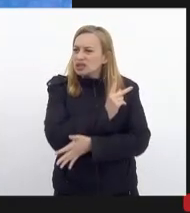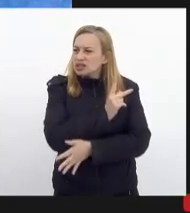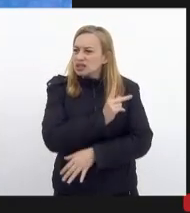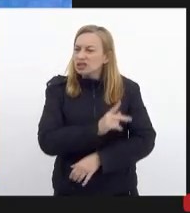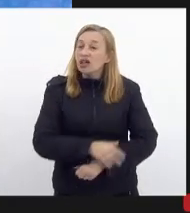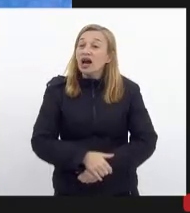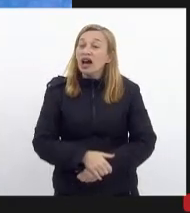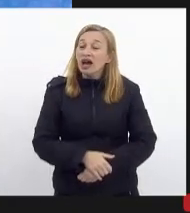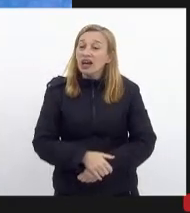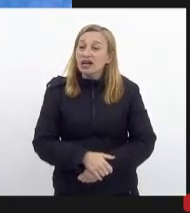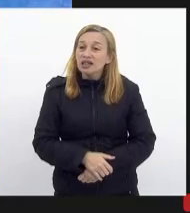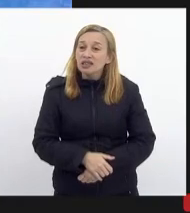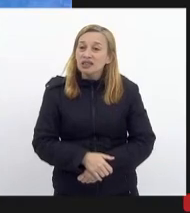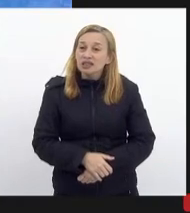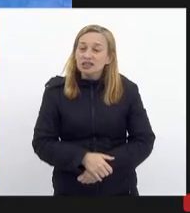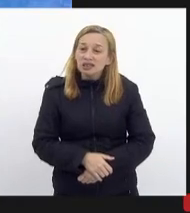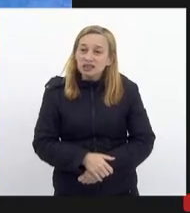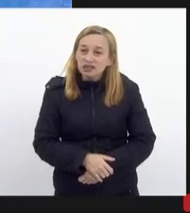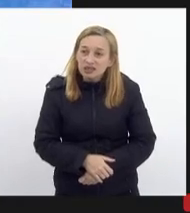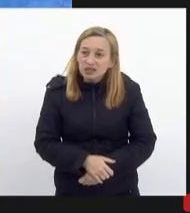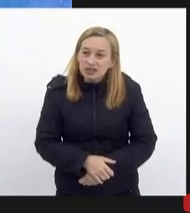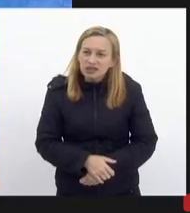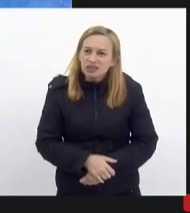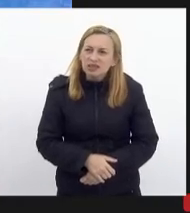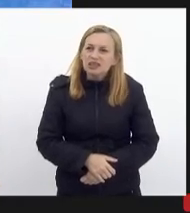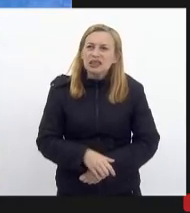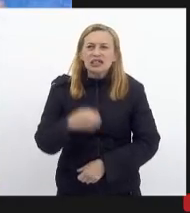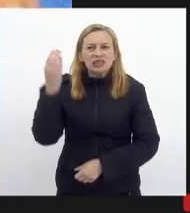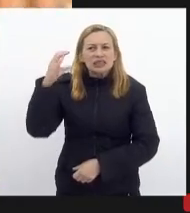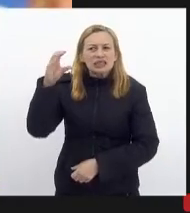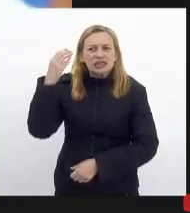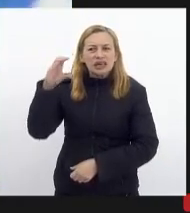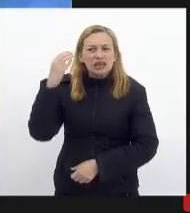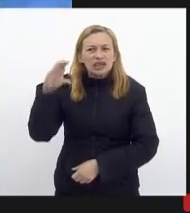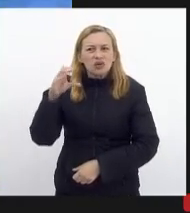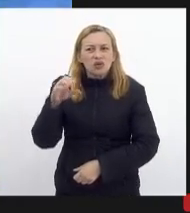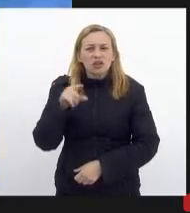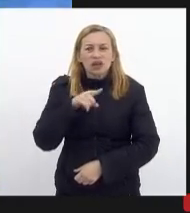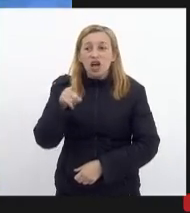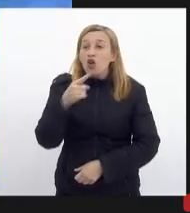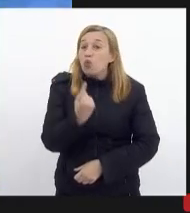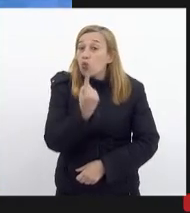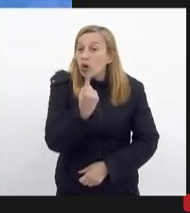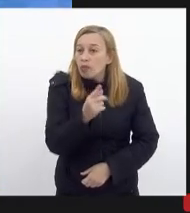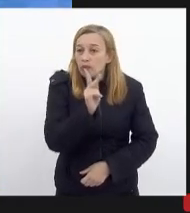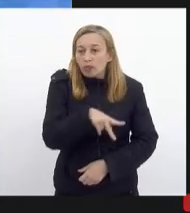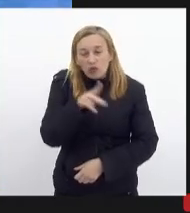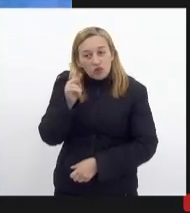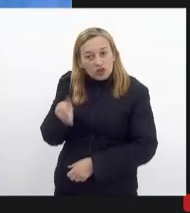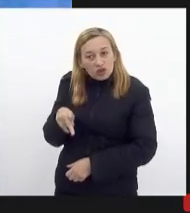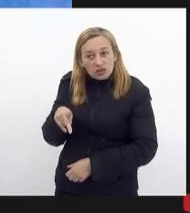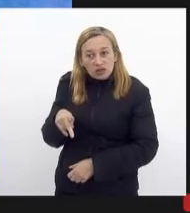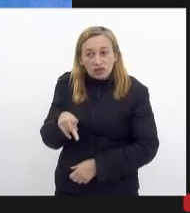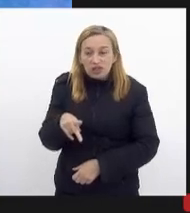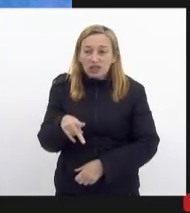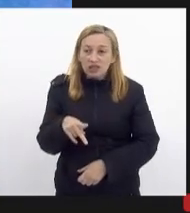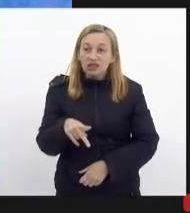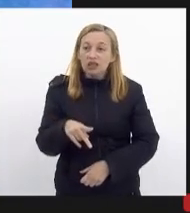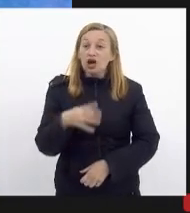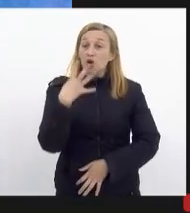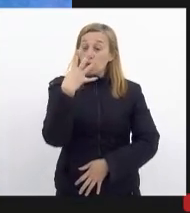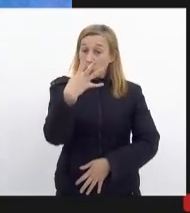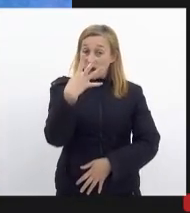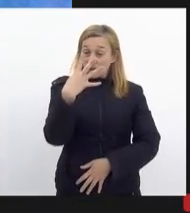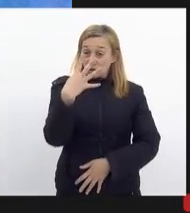Estadual Brigadeiro Castrioto, em Niterói, onde uma professora estava dando quatro